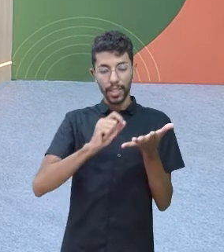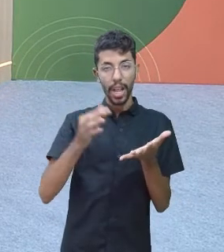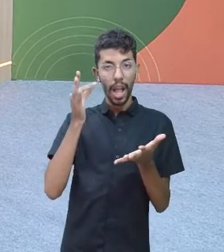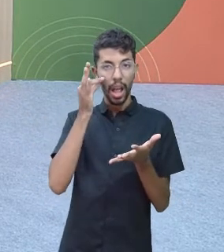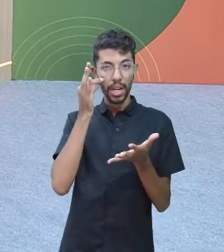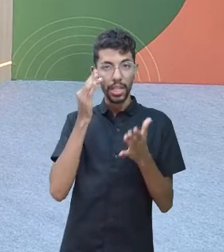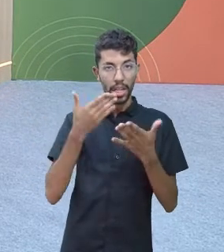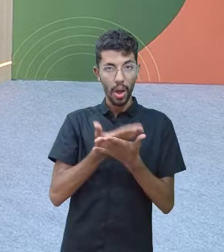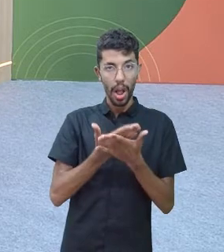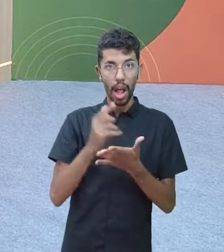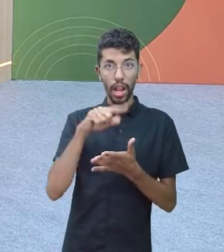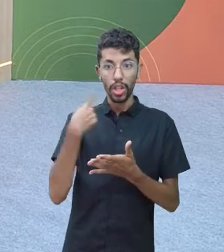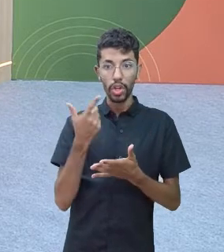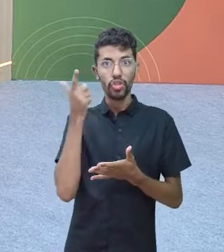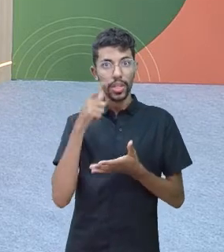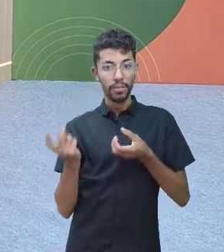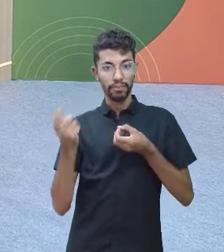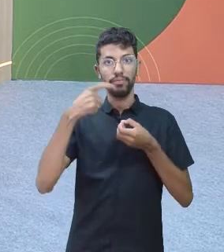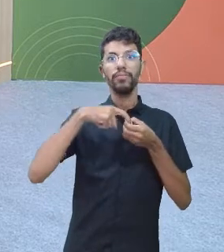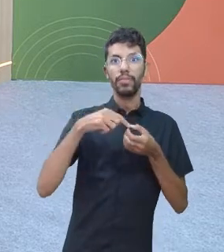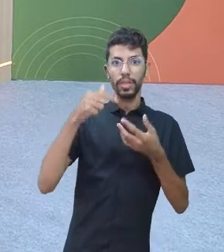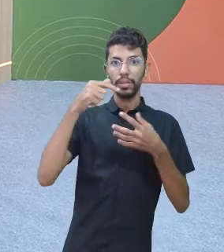presenciais possamos retorná-los.